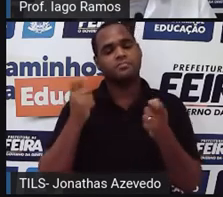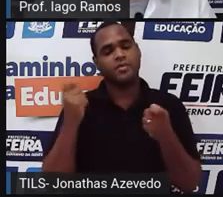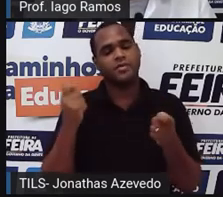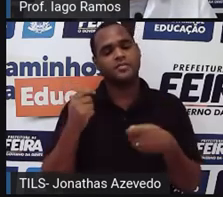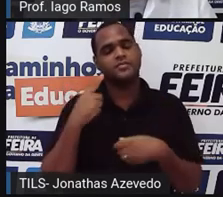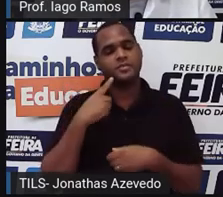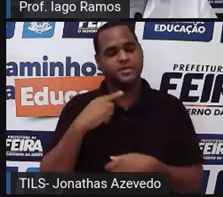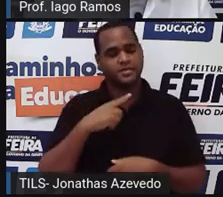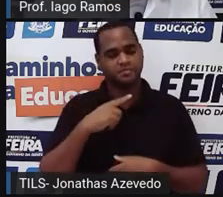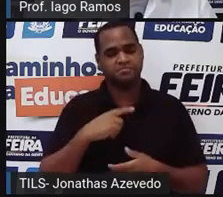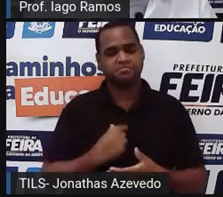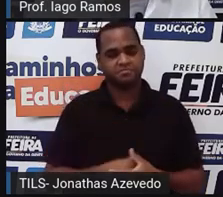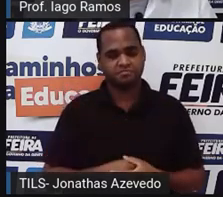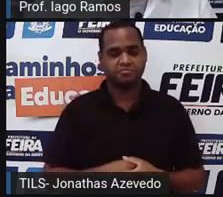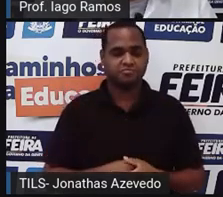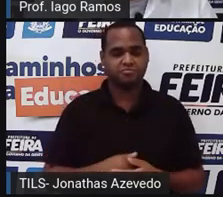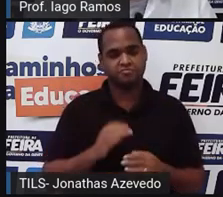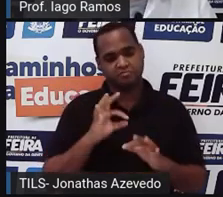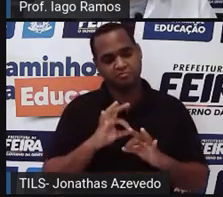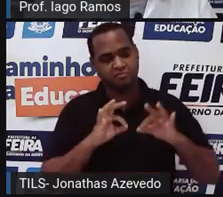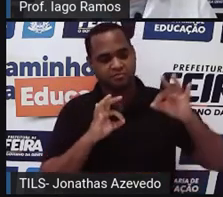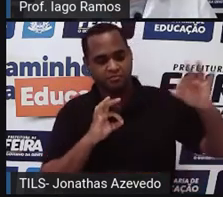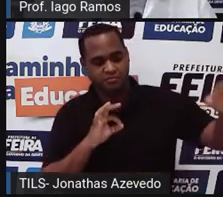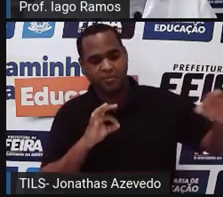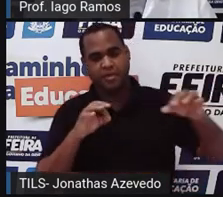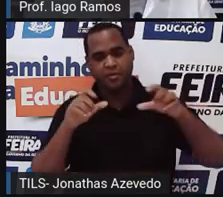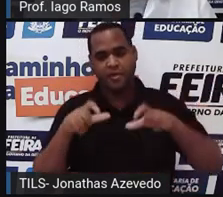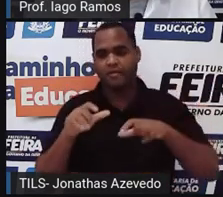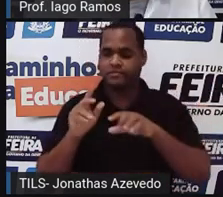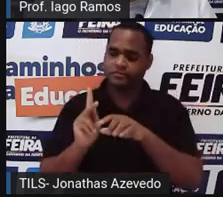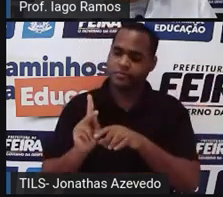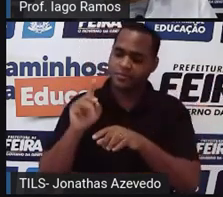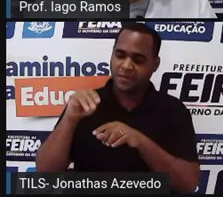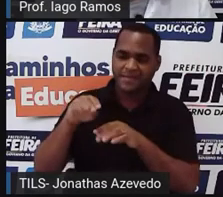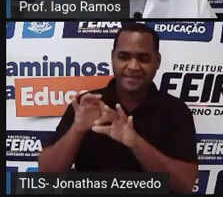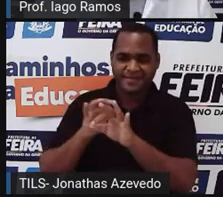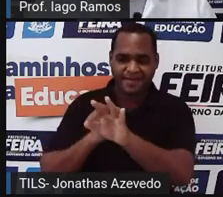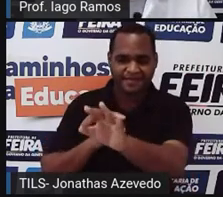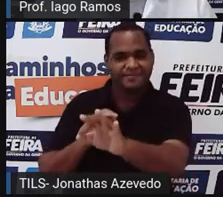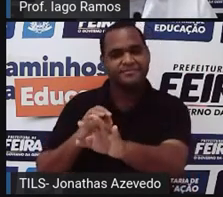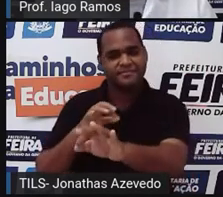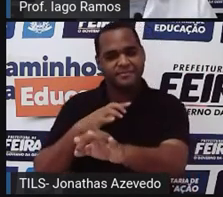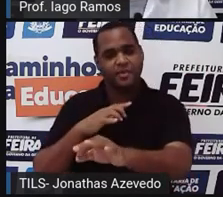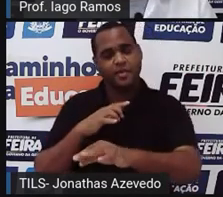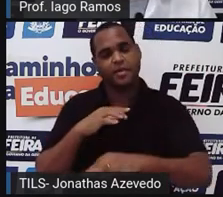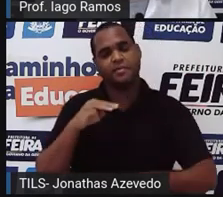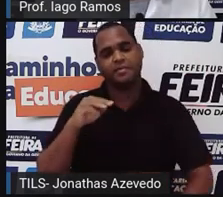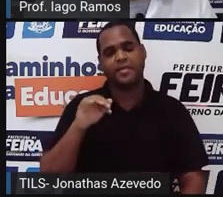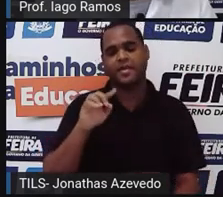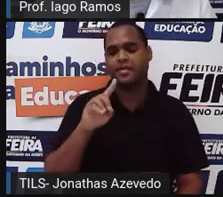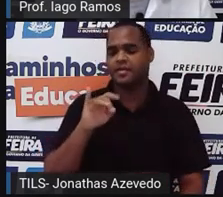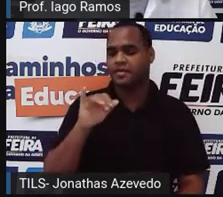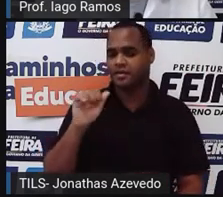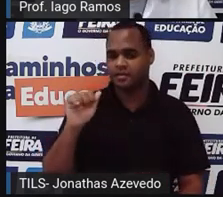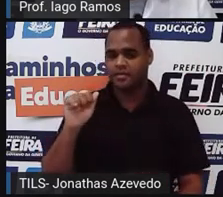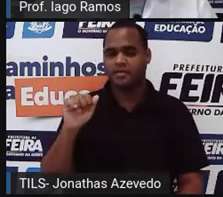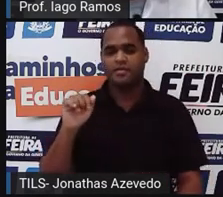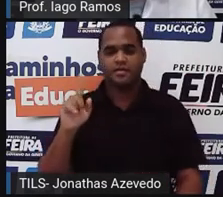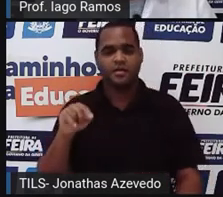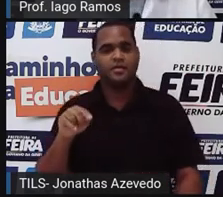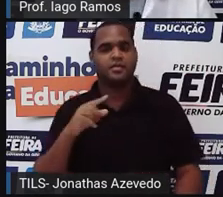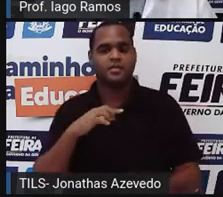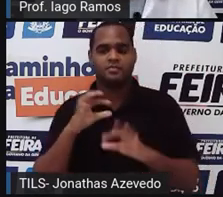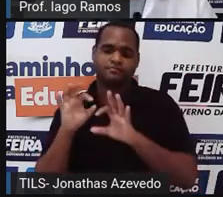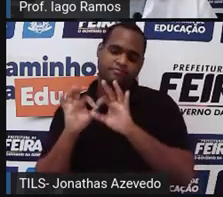de grandeza. A distância de um local para o outro, também é uma medida, né? Essa medida vai indicar,